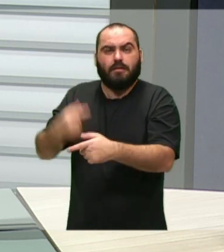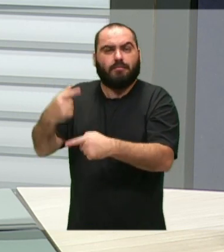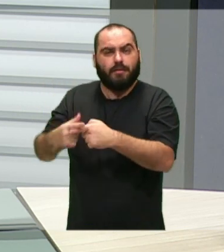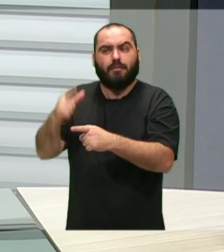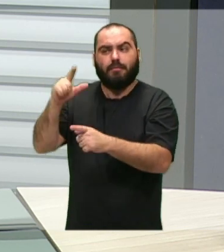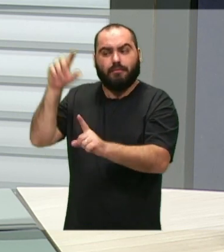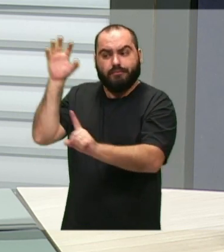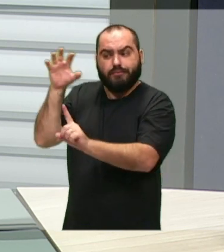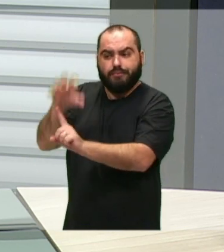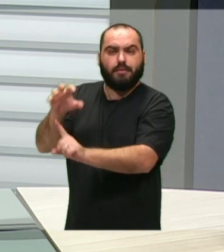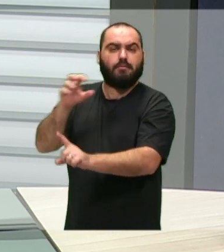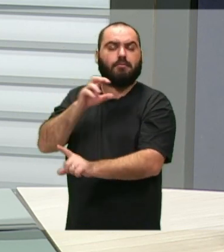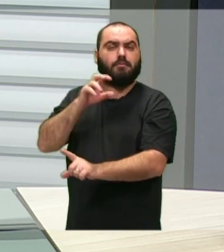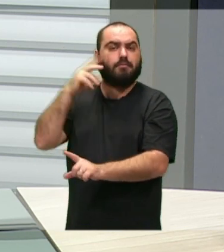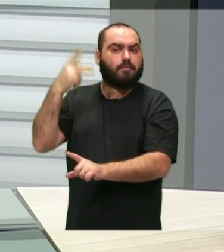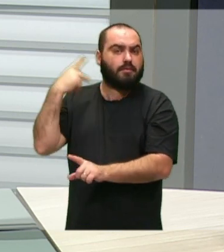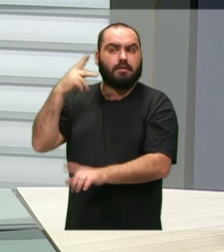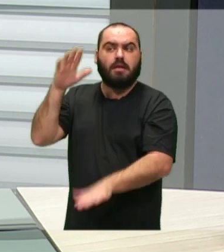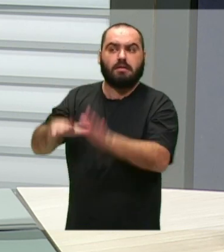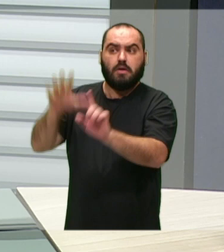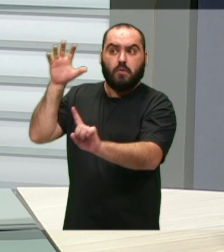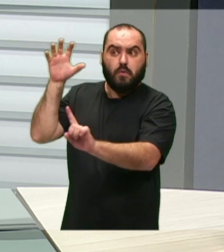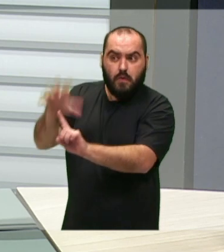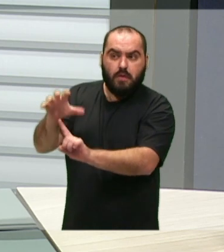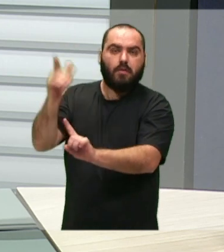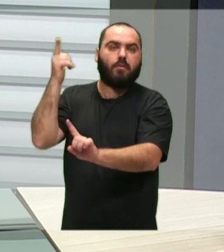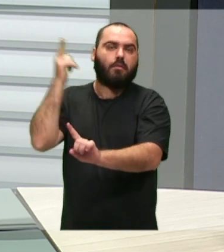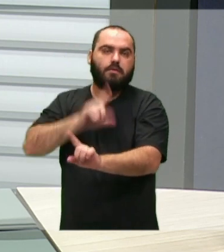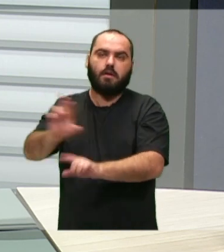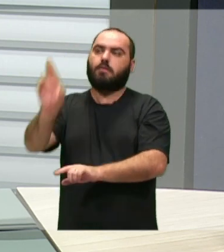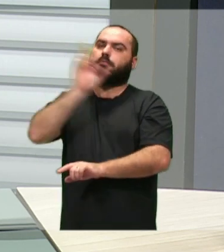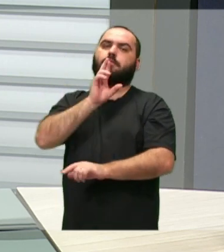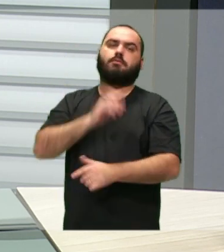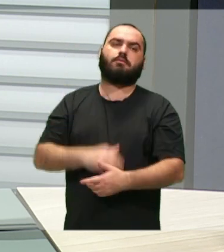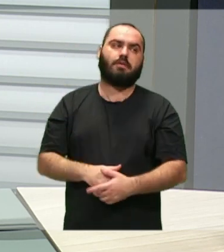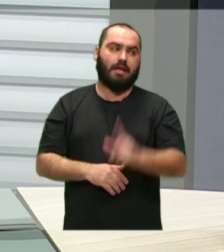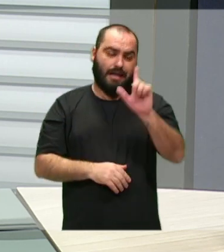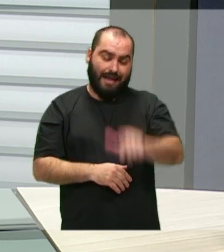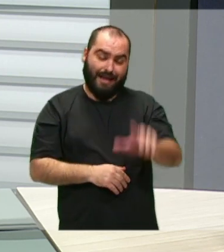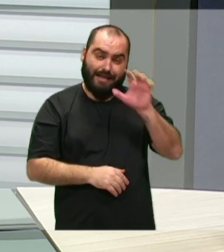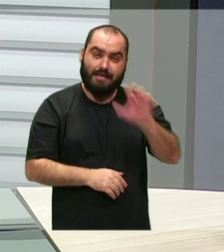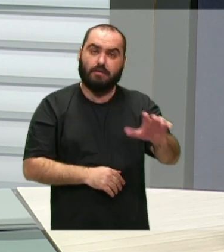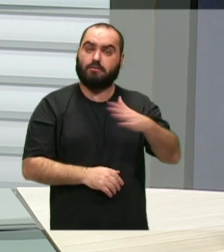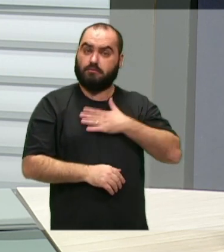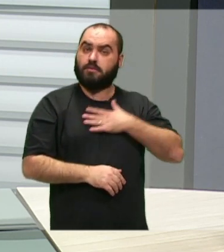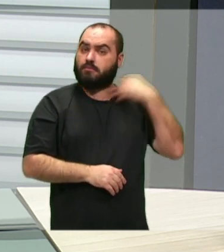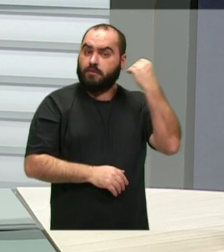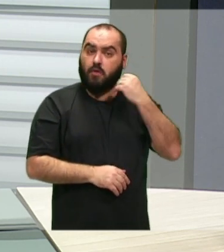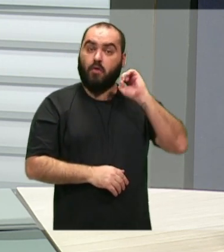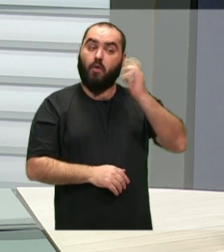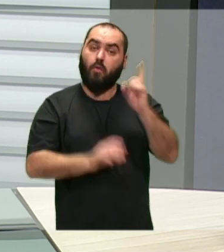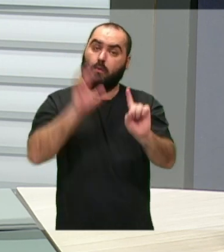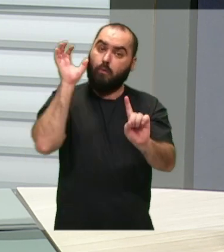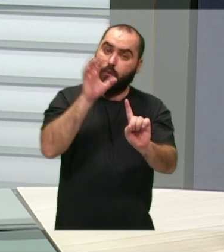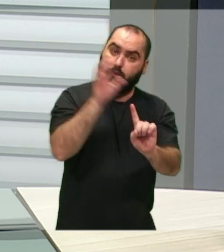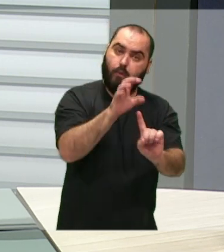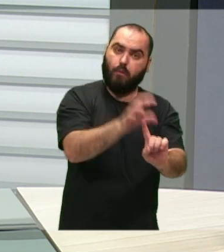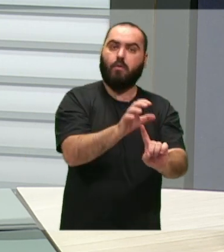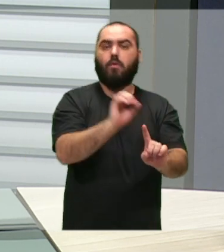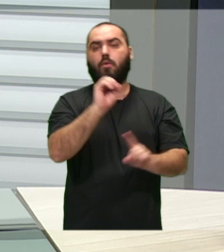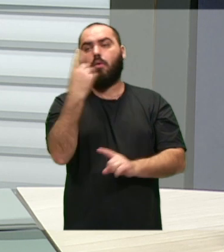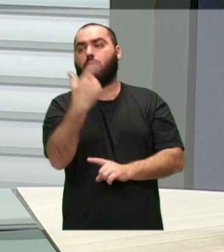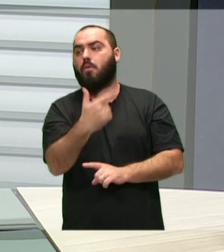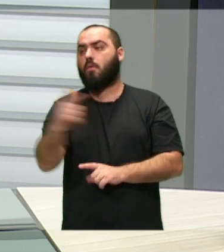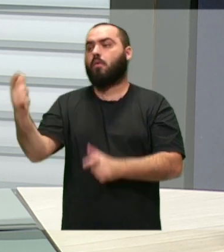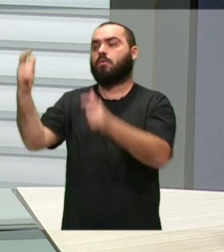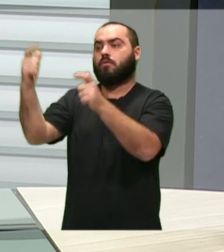disso. Muitas vezes funciona na pressão. É isso que eu posso dizer com a minha experiência, ou pressionamos, cobramos, ou outros